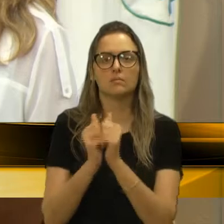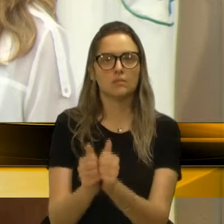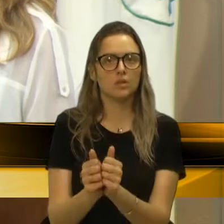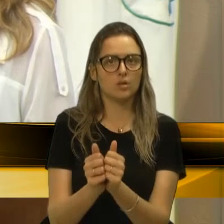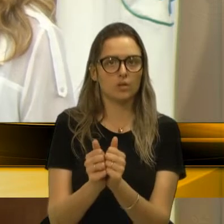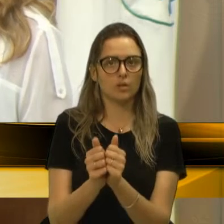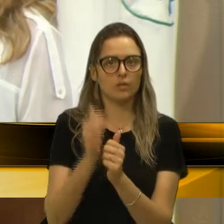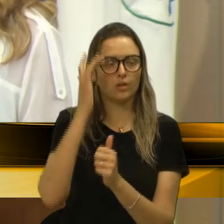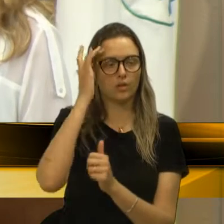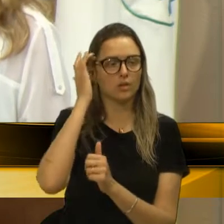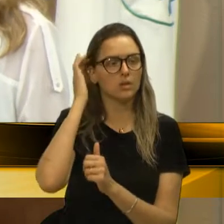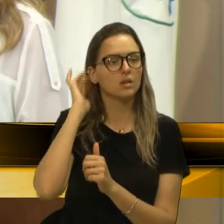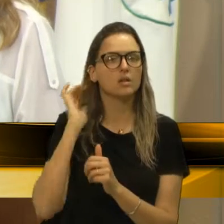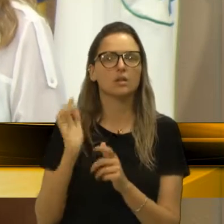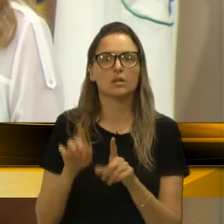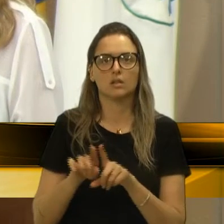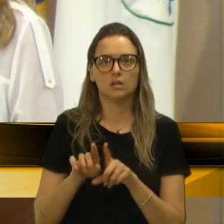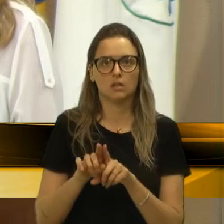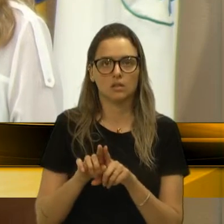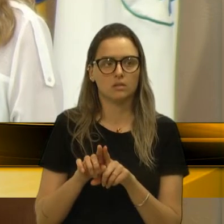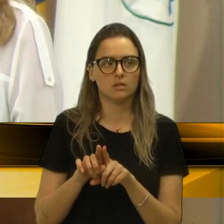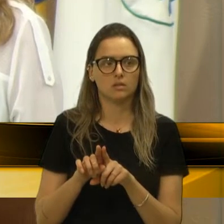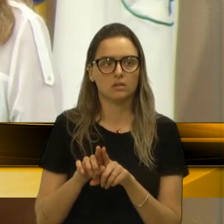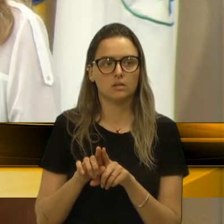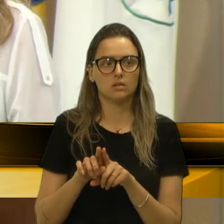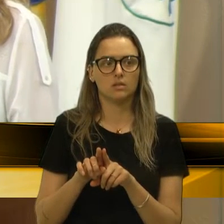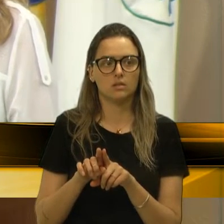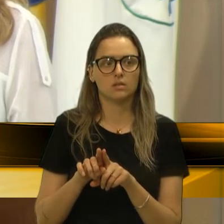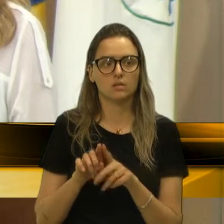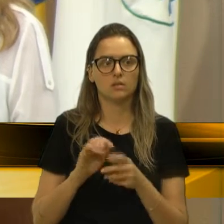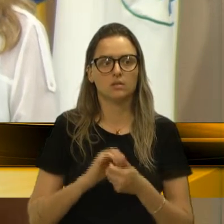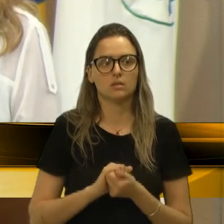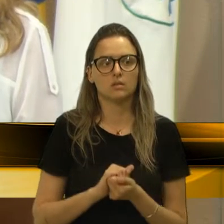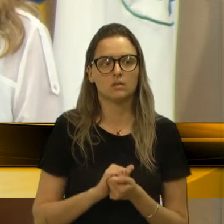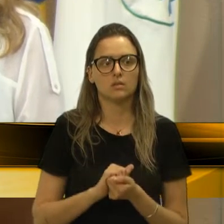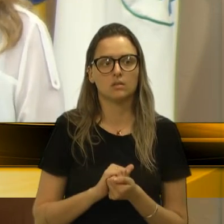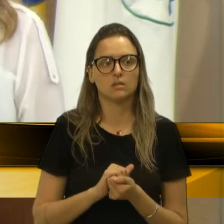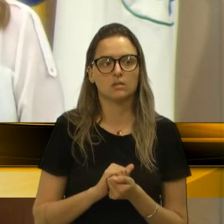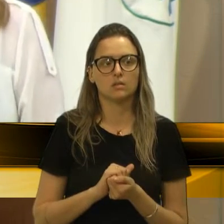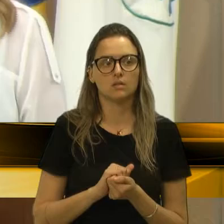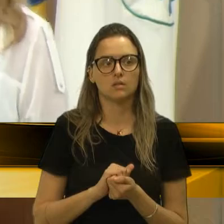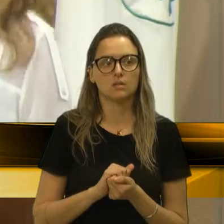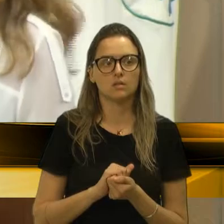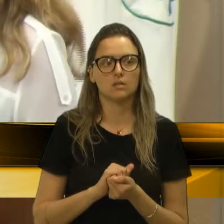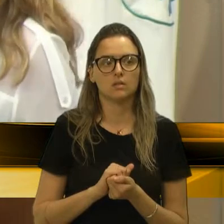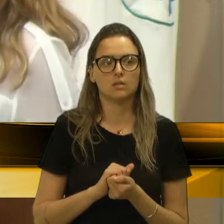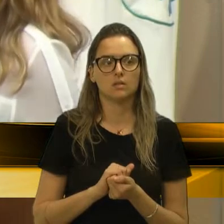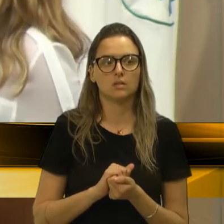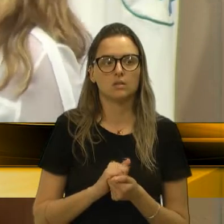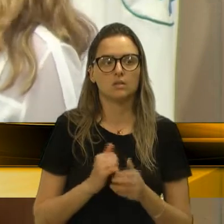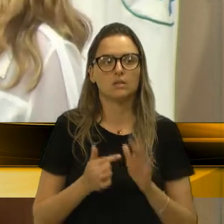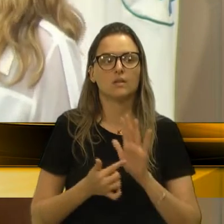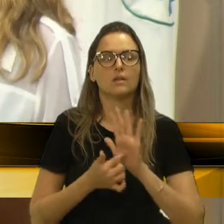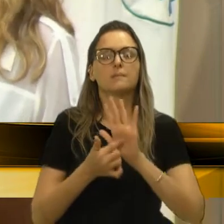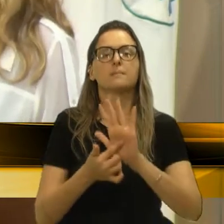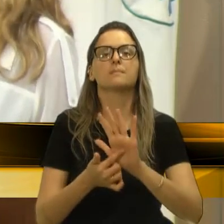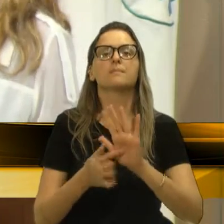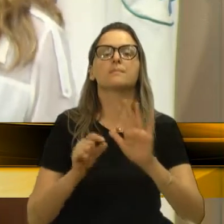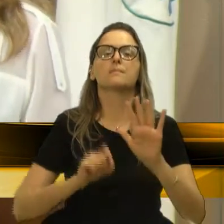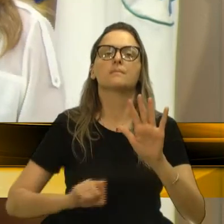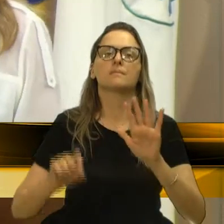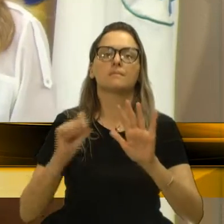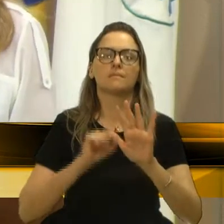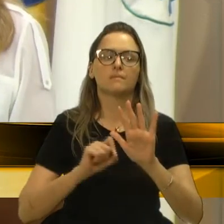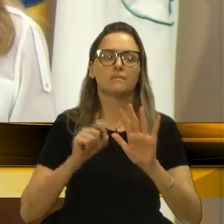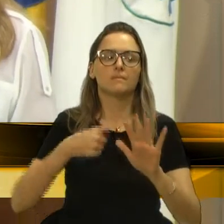da escola cívico-militar. A escola escolhida, a vereadora Gladys, até já vibramos